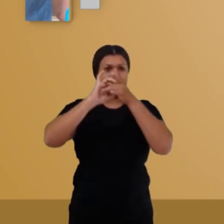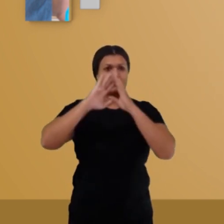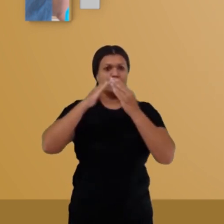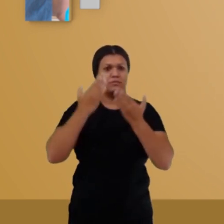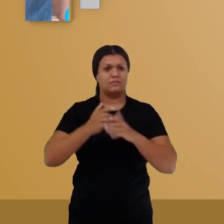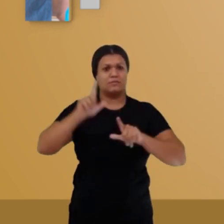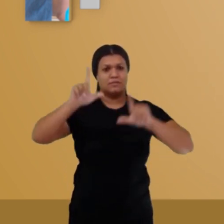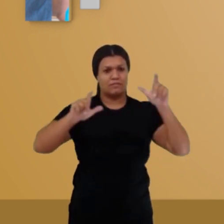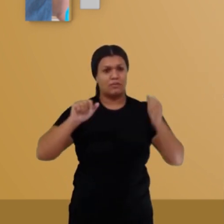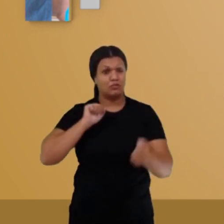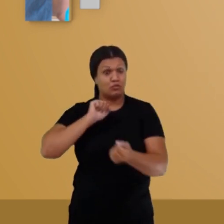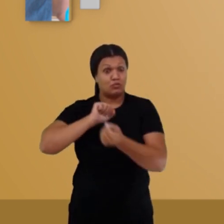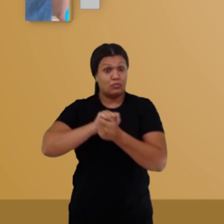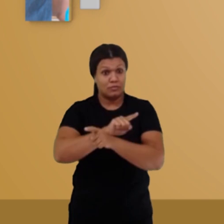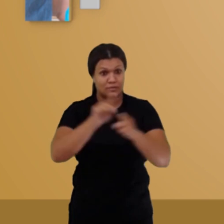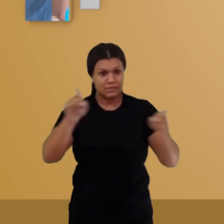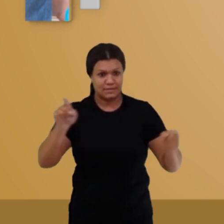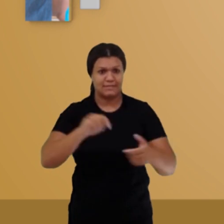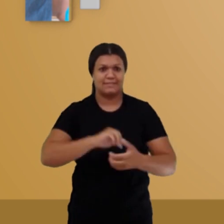TV. Tamo junto!